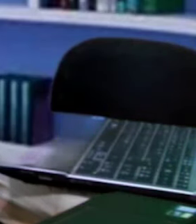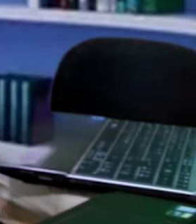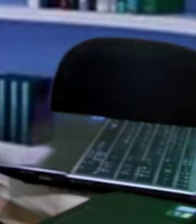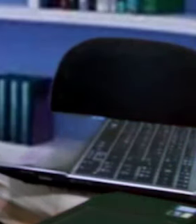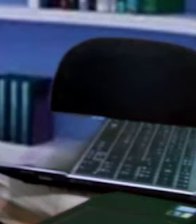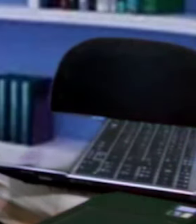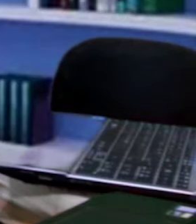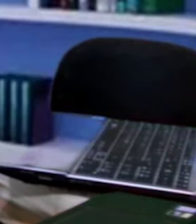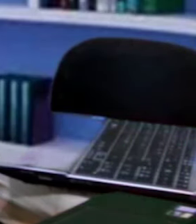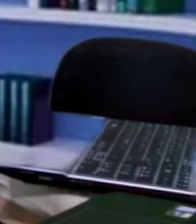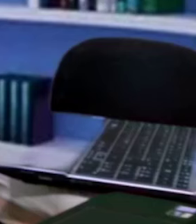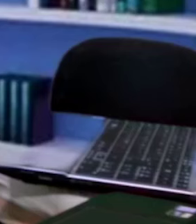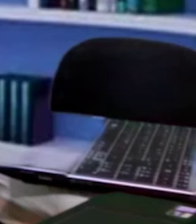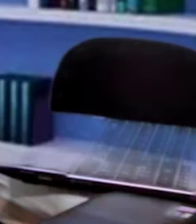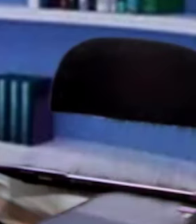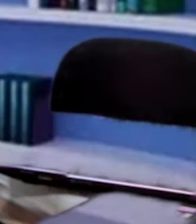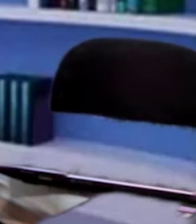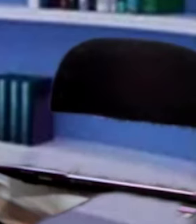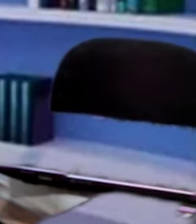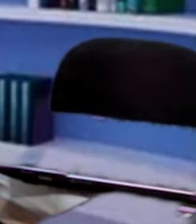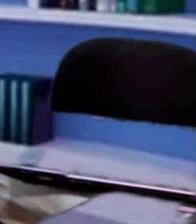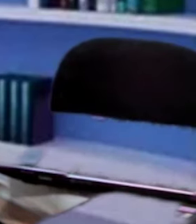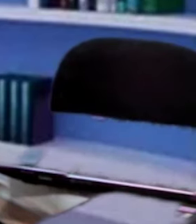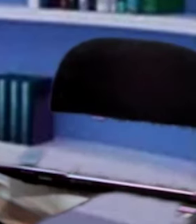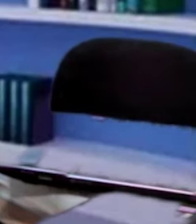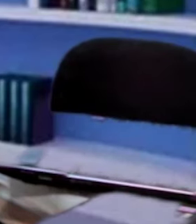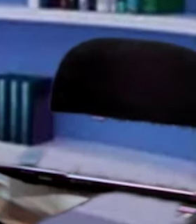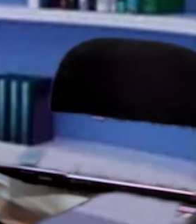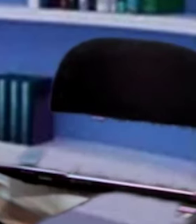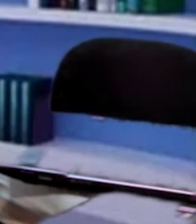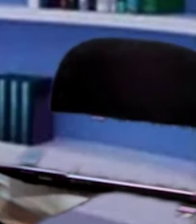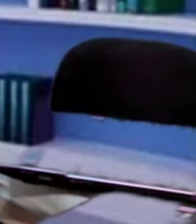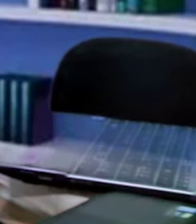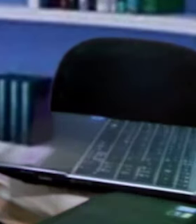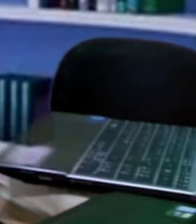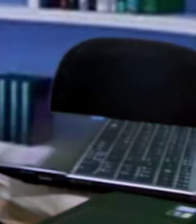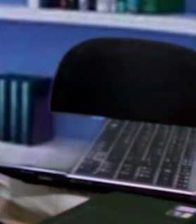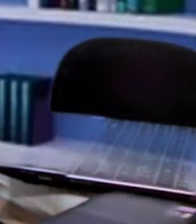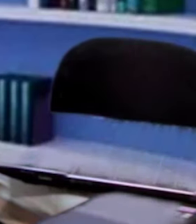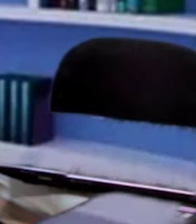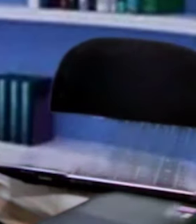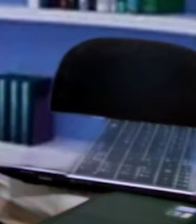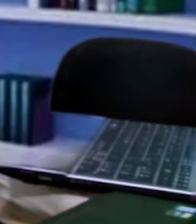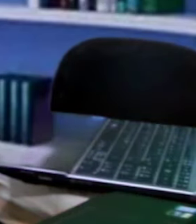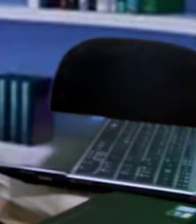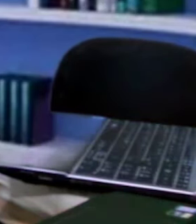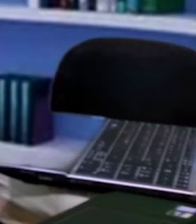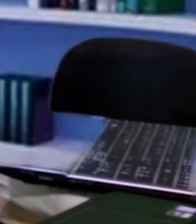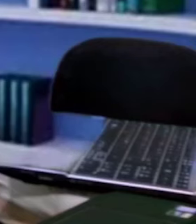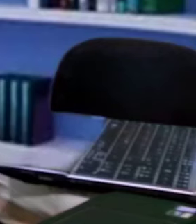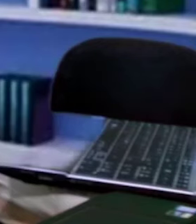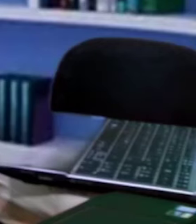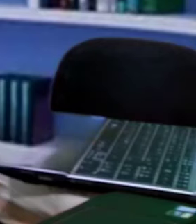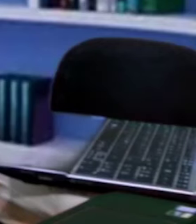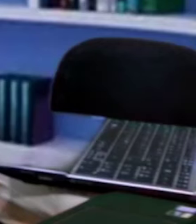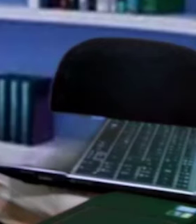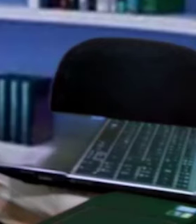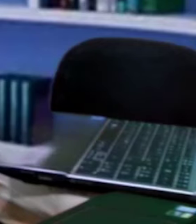maior presidente que esse país já teve. Mas nós temos o Lula trabalhando. O Lula, semana passada, passou no Rio de Janeiro